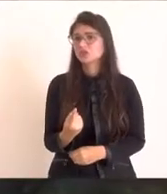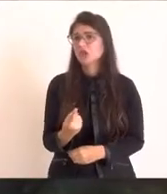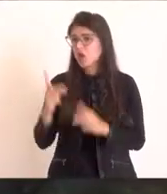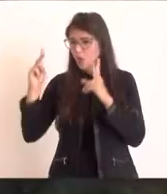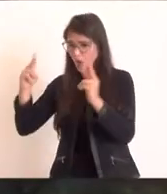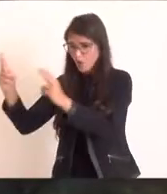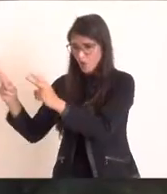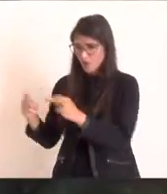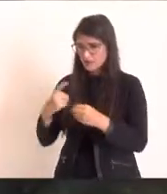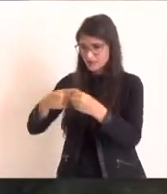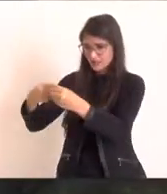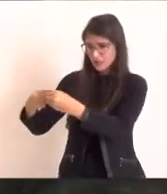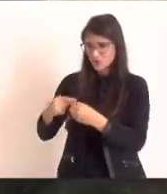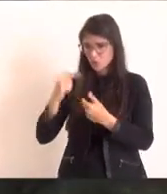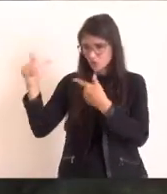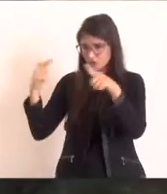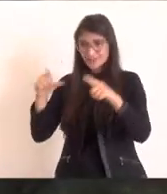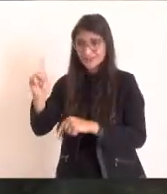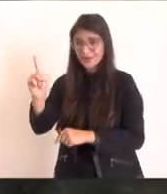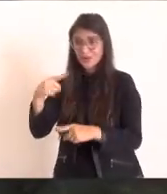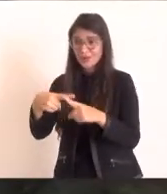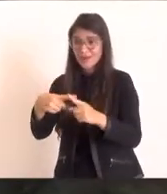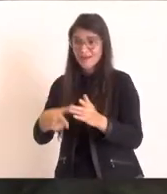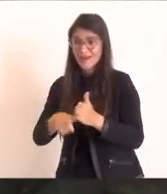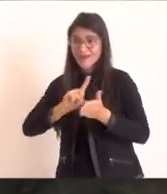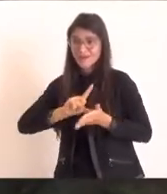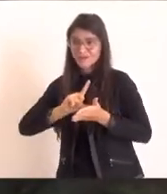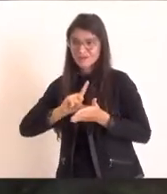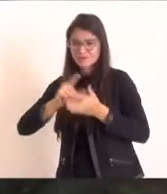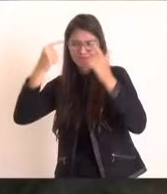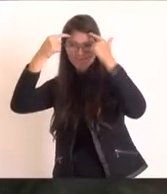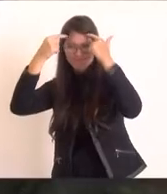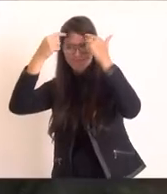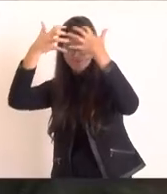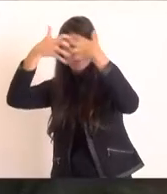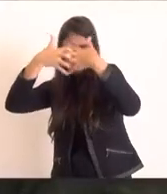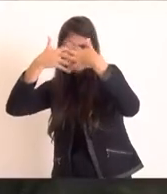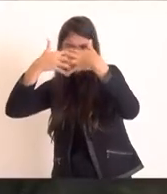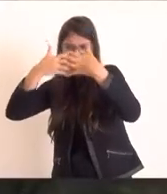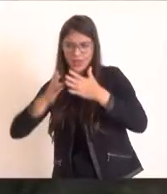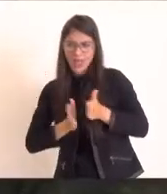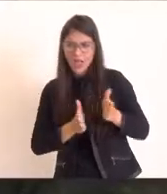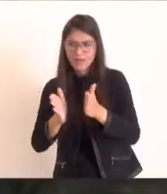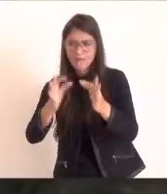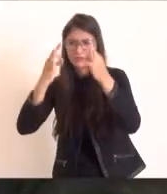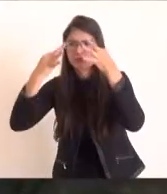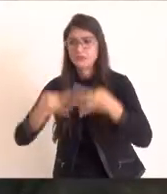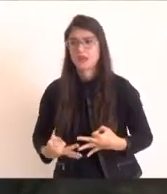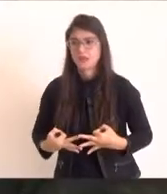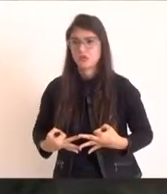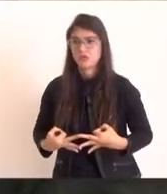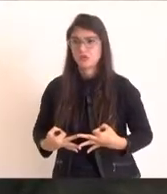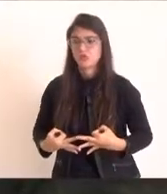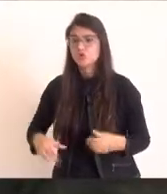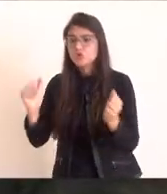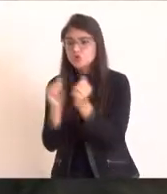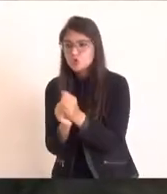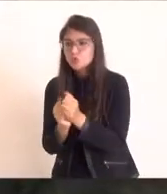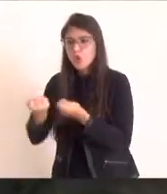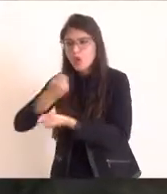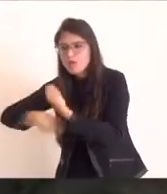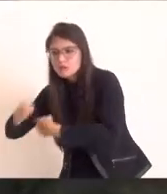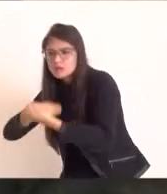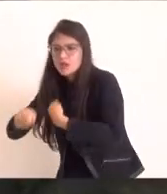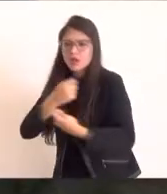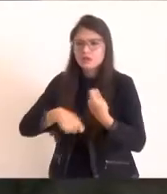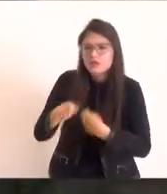porque nós tivemos essa cabeça, tivemos essa coisa de seguir o caminho correto, buscar junto ao comerciante,